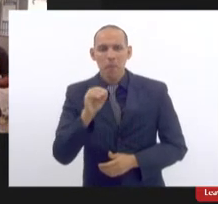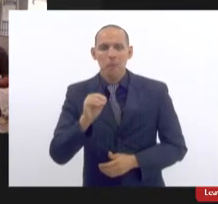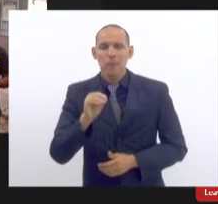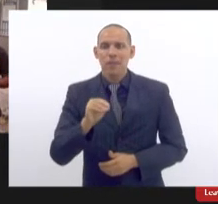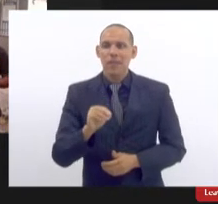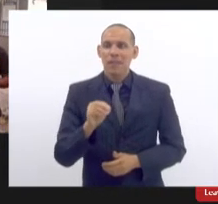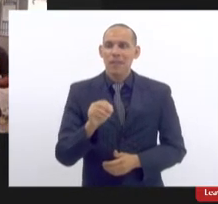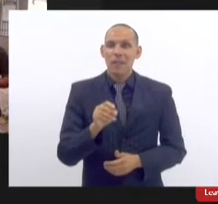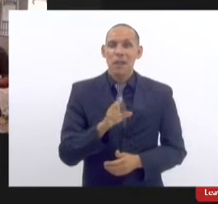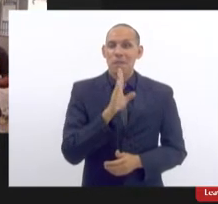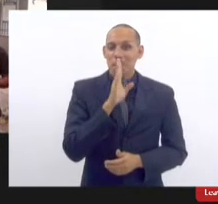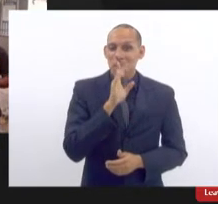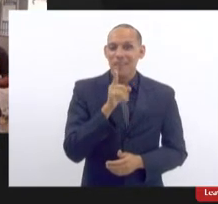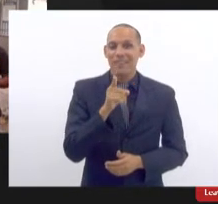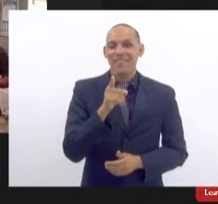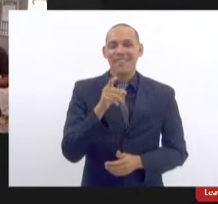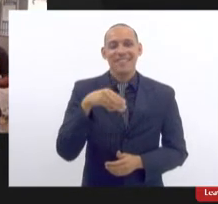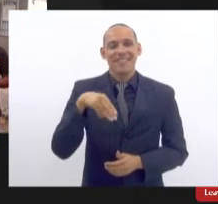está mudo, Mink.